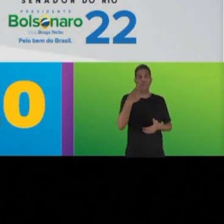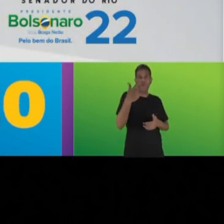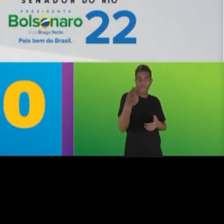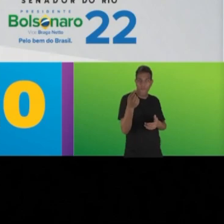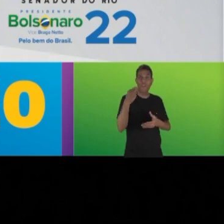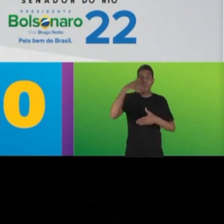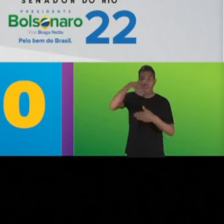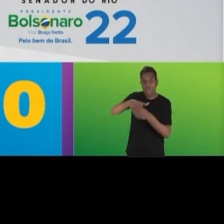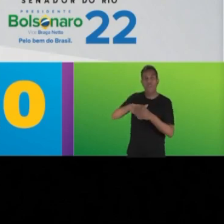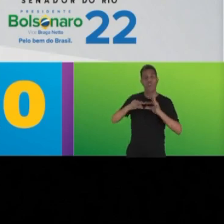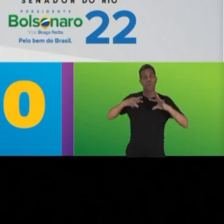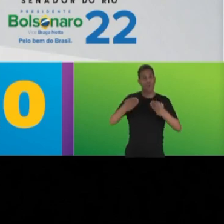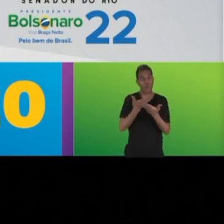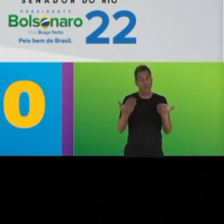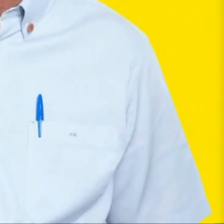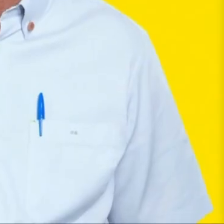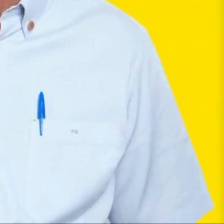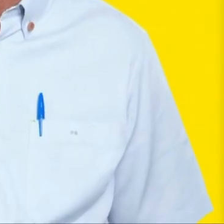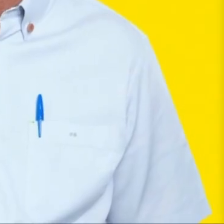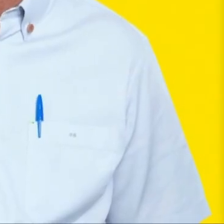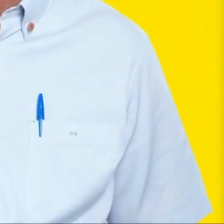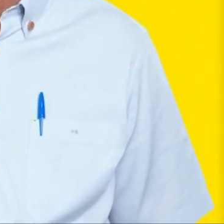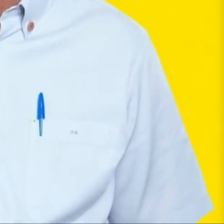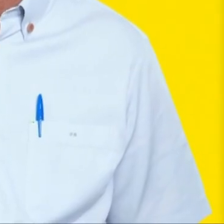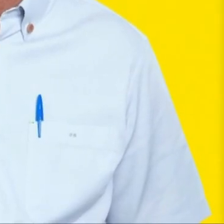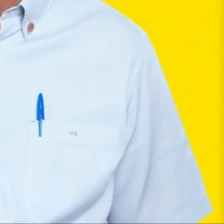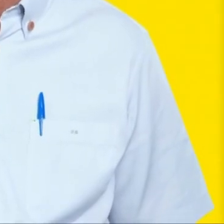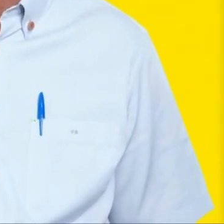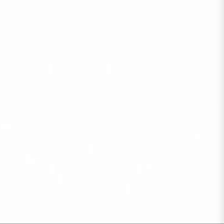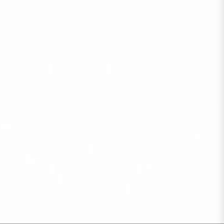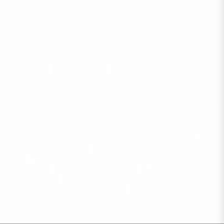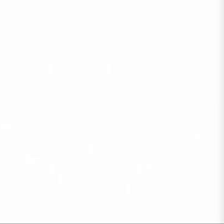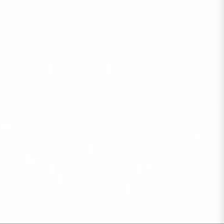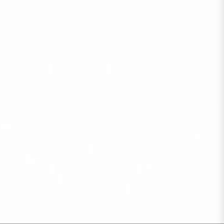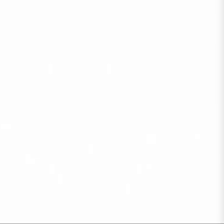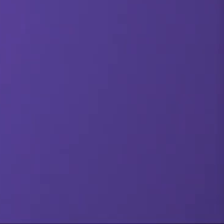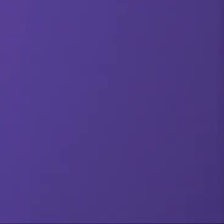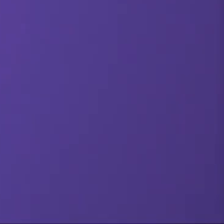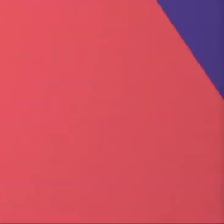Anderson Moraes, minha ideologia é o Brasil e sua arma é o voto. Para estadual, aperta 22 e confirma.